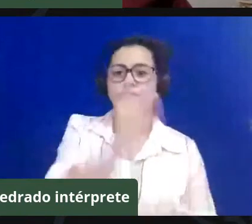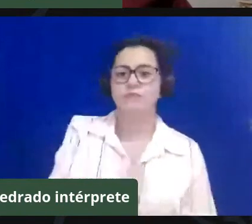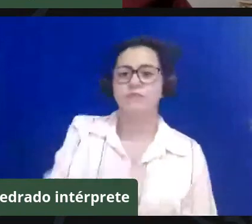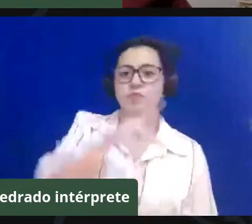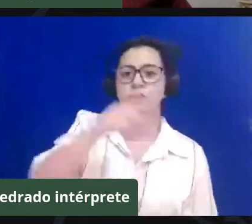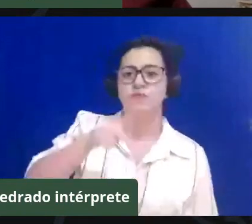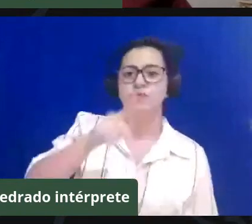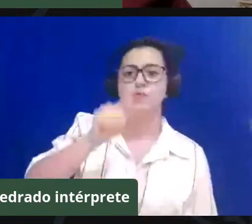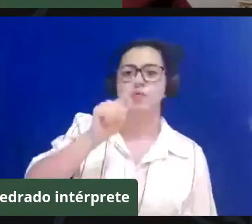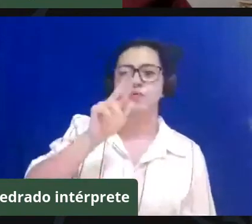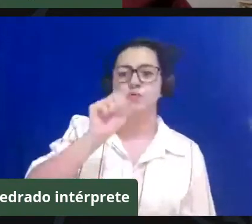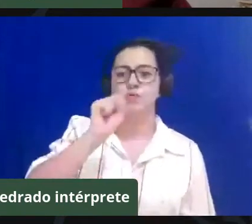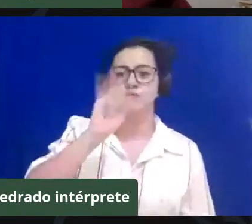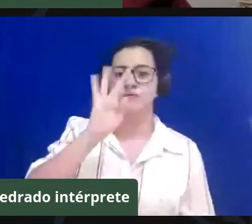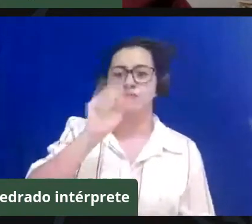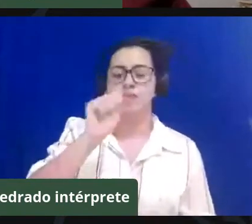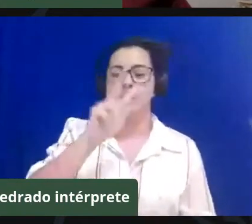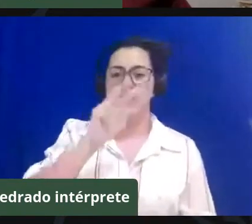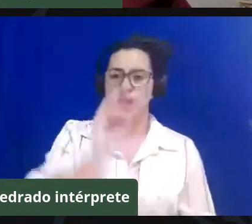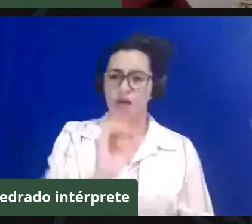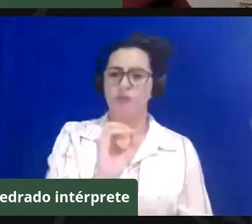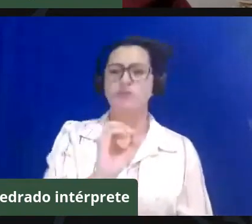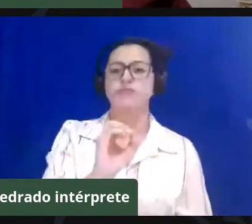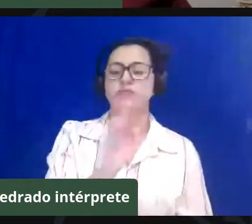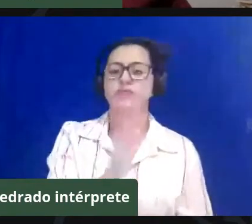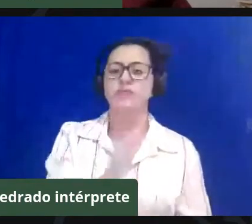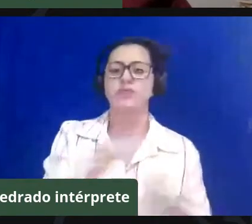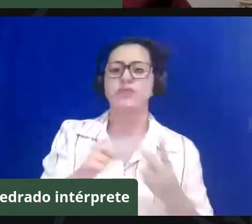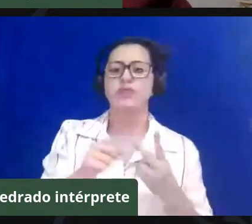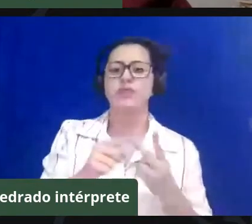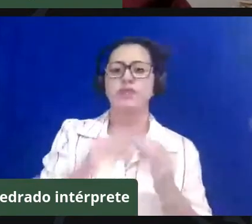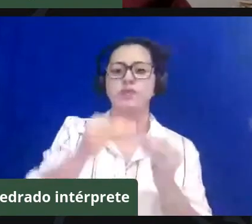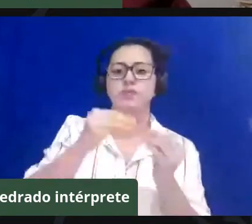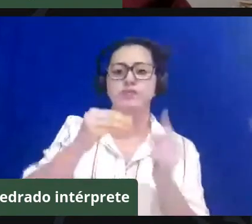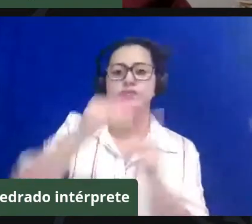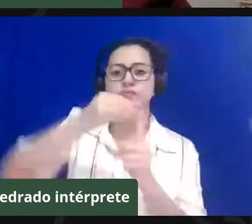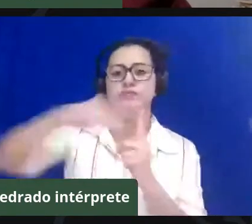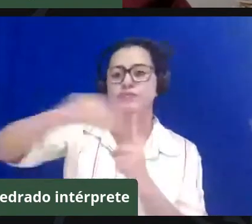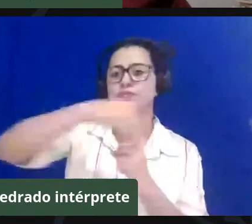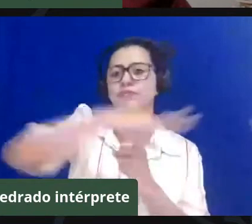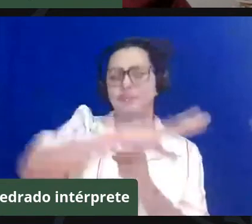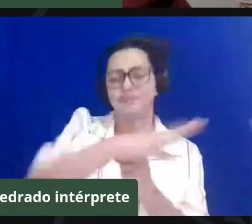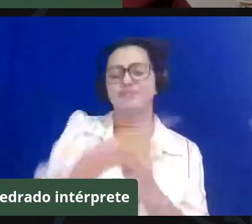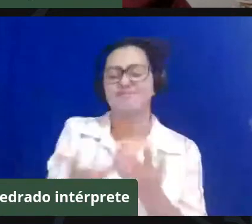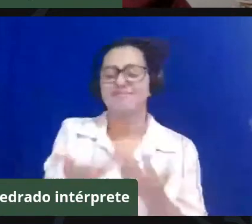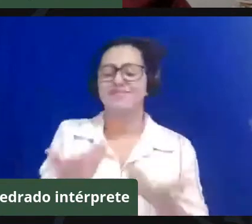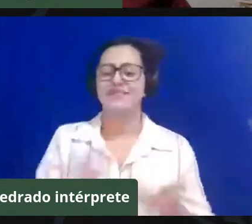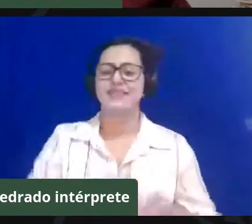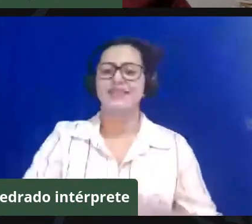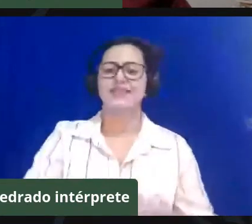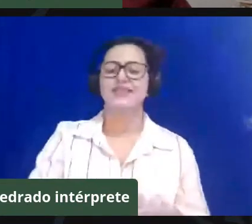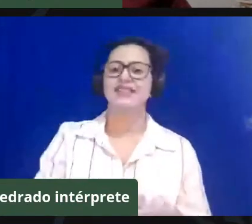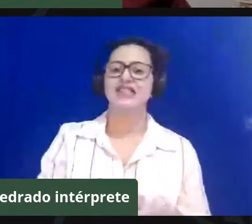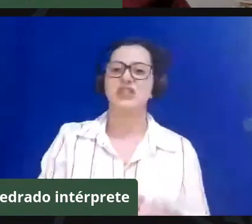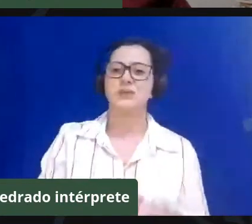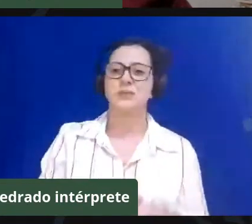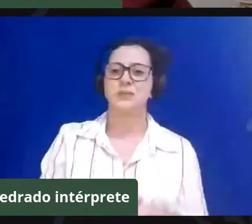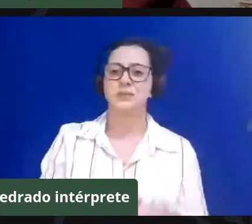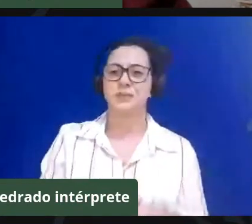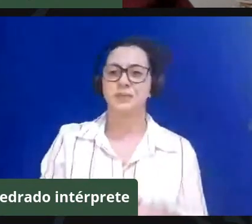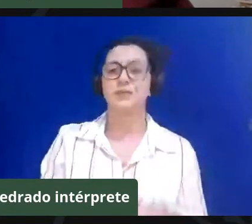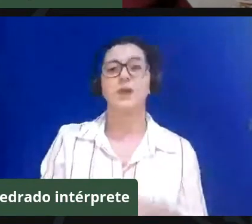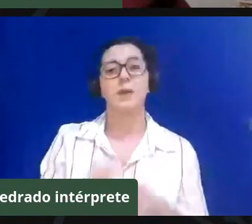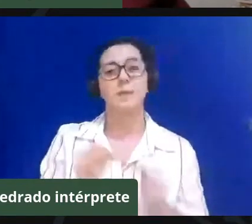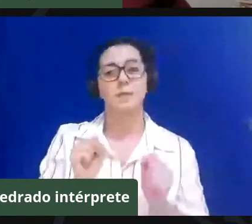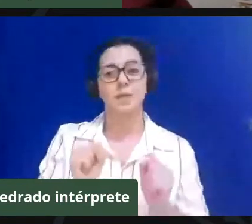Moura, sexta-feira, 19h, e passo a palavra para vocês, pode ser o Tiago, 10 minutos,